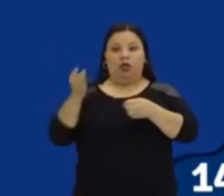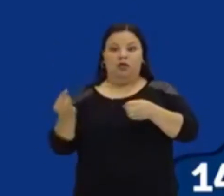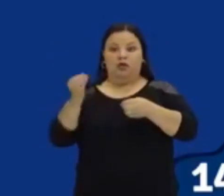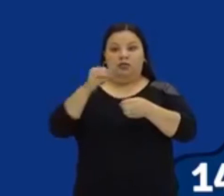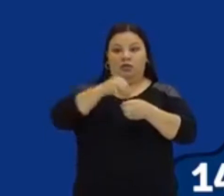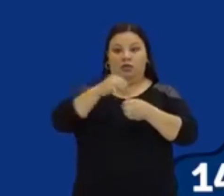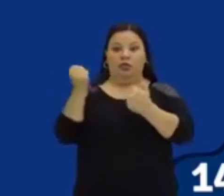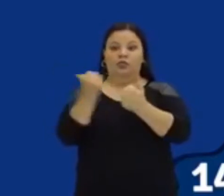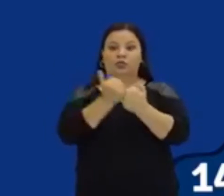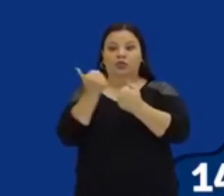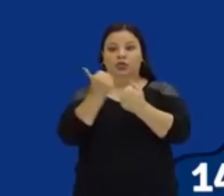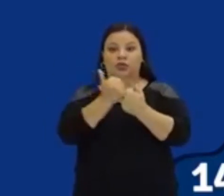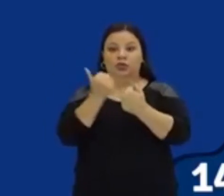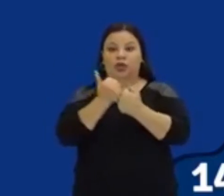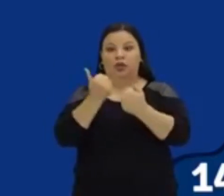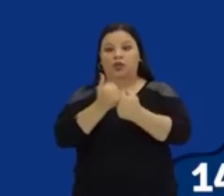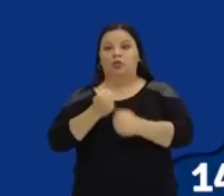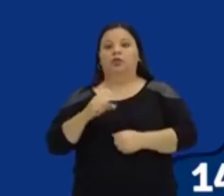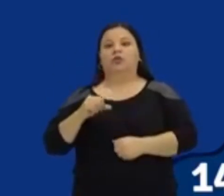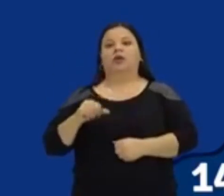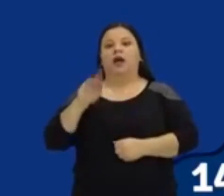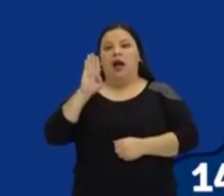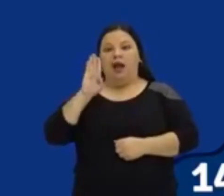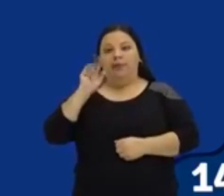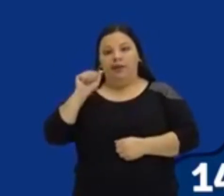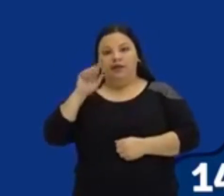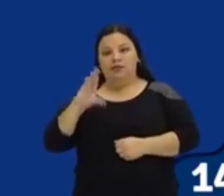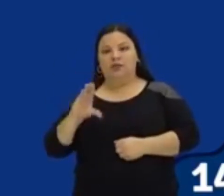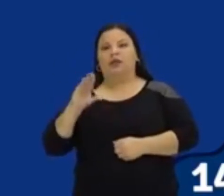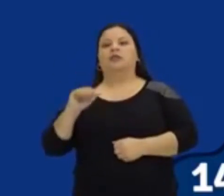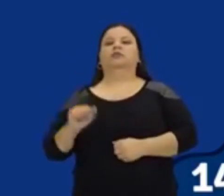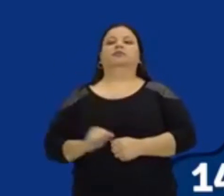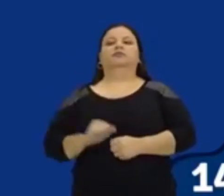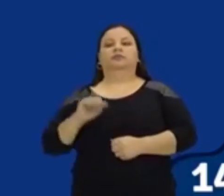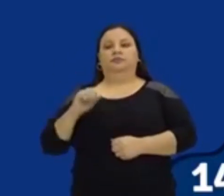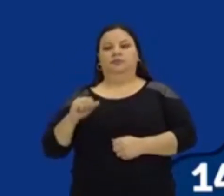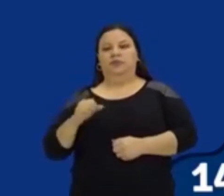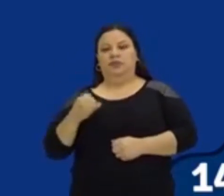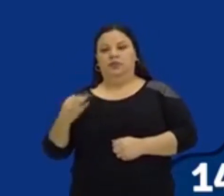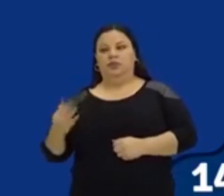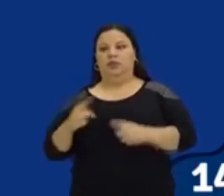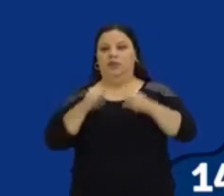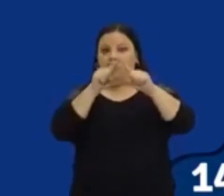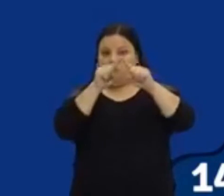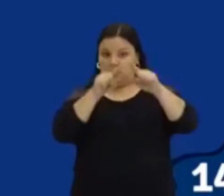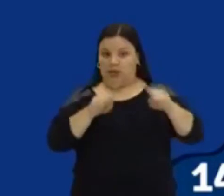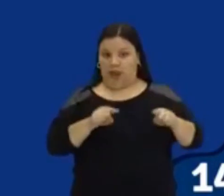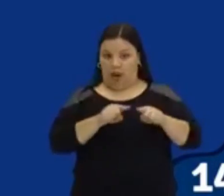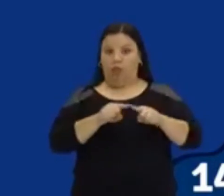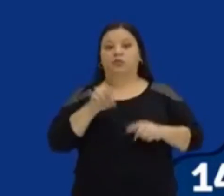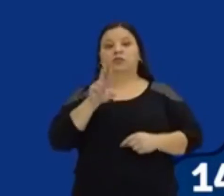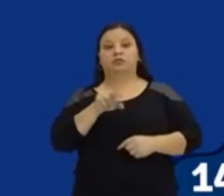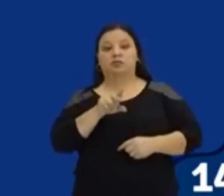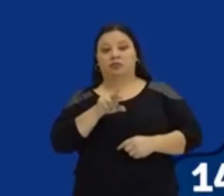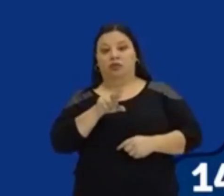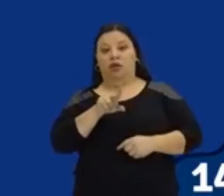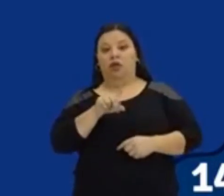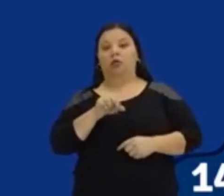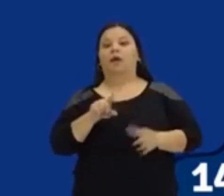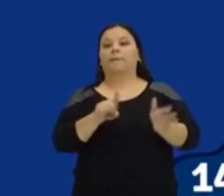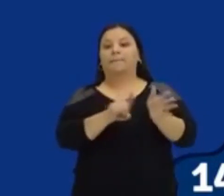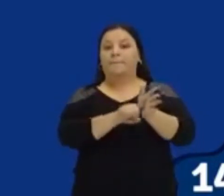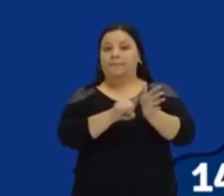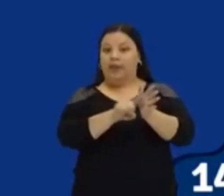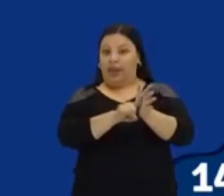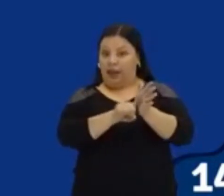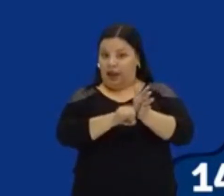Pronto. Trocado. O nosso delta, então, é menos 5 ao quadrado lembra lá se está ao quadrado é menos